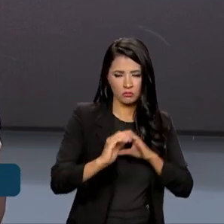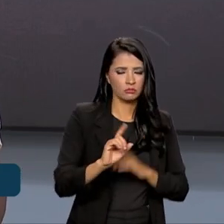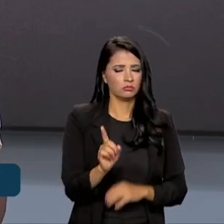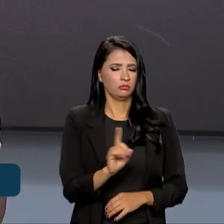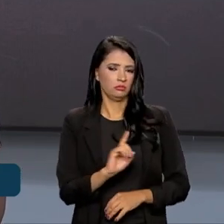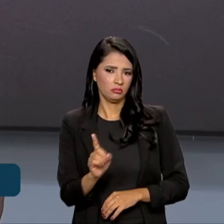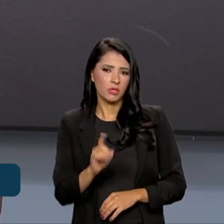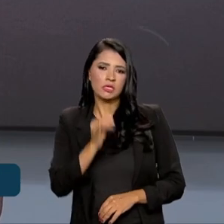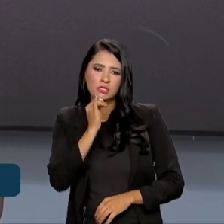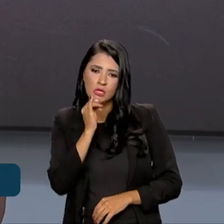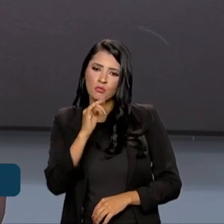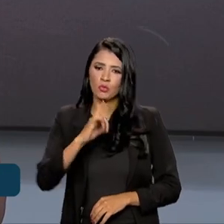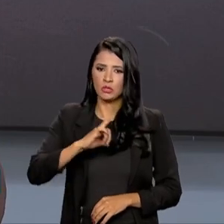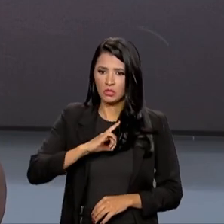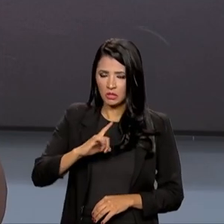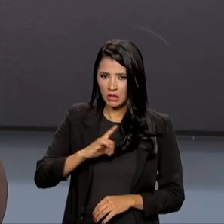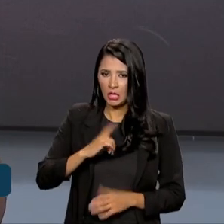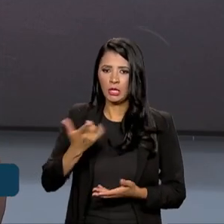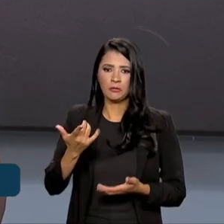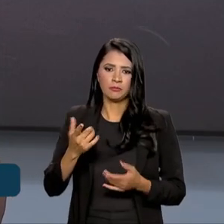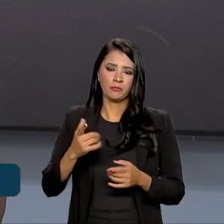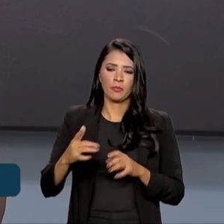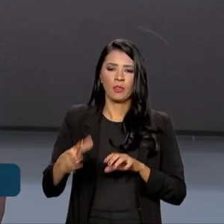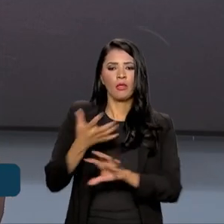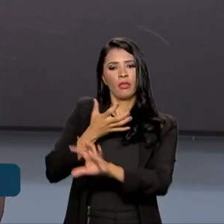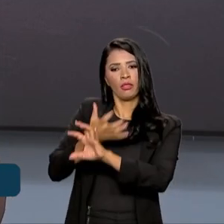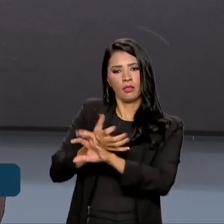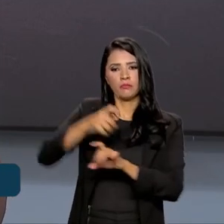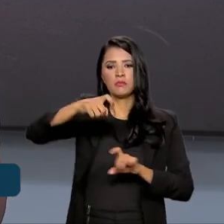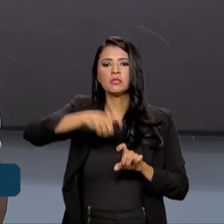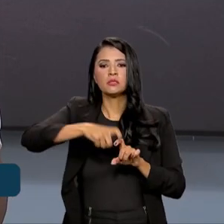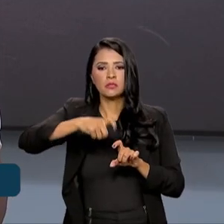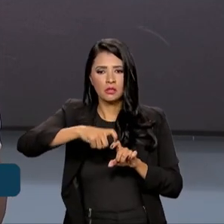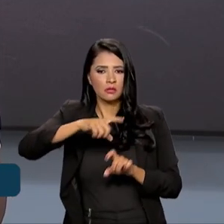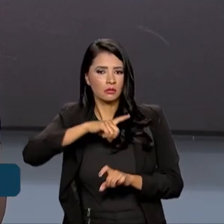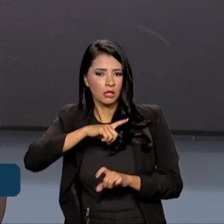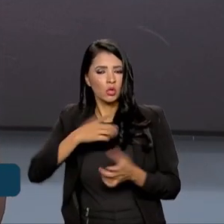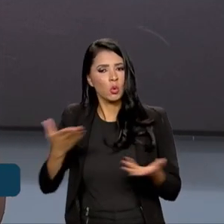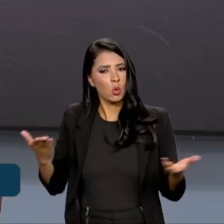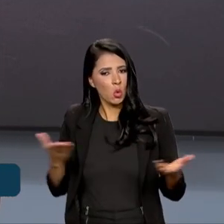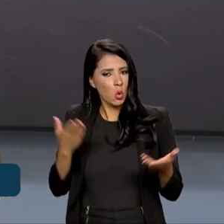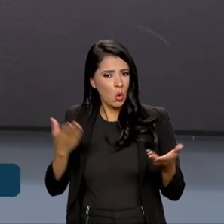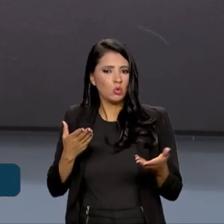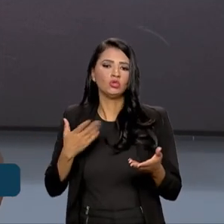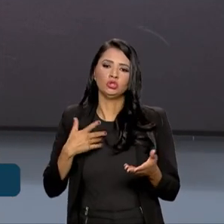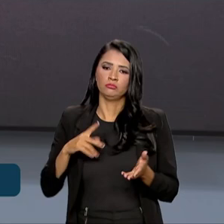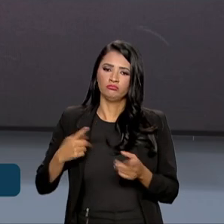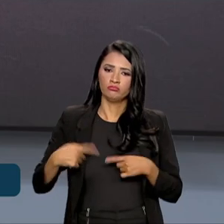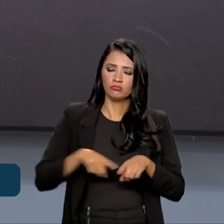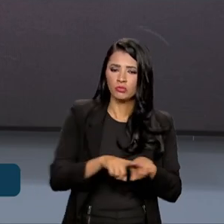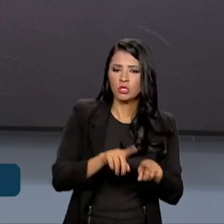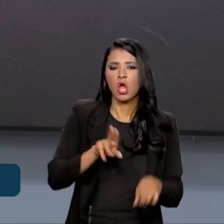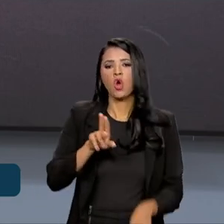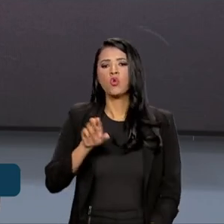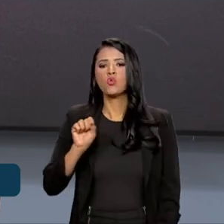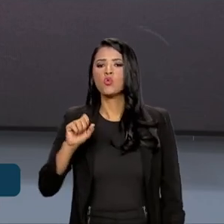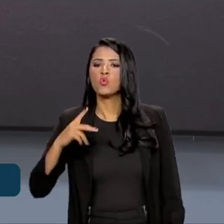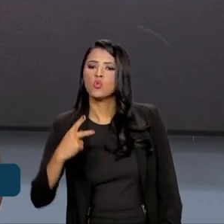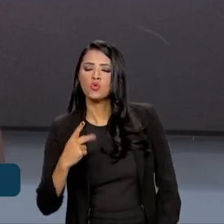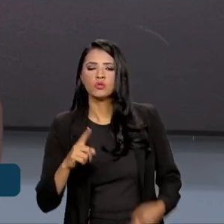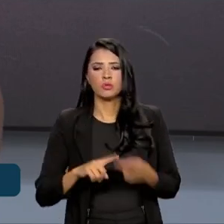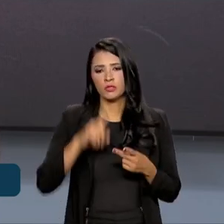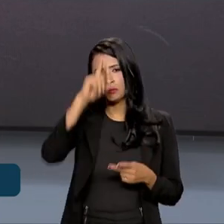Por exemplo, nós temos um centro de telemedicina, que hoje a gente atende em convênio com a USP, com o Hospital Sírio